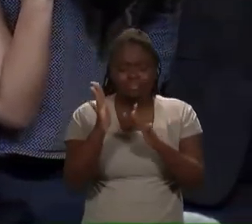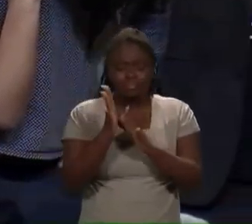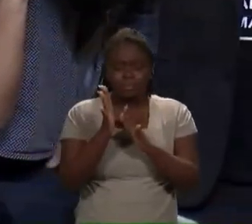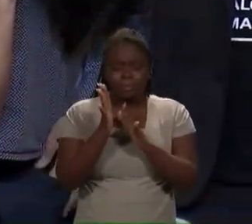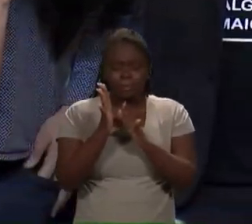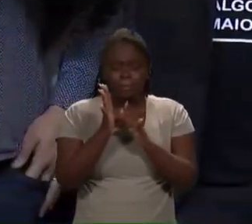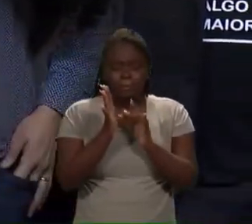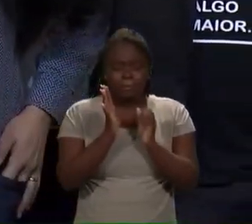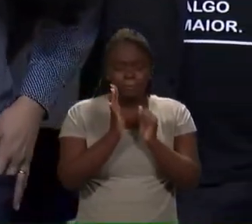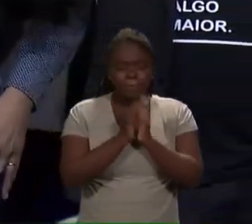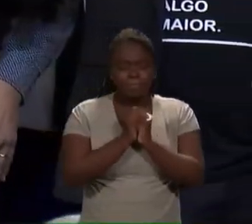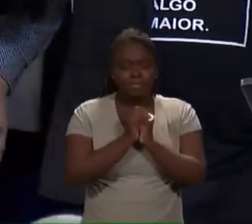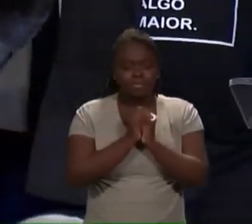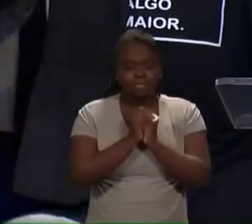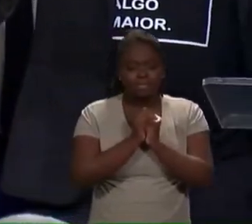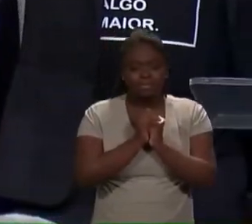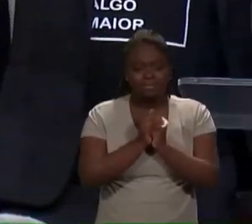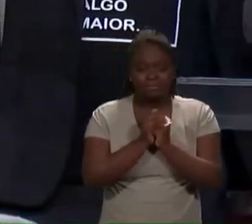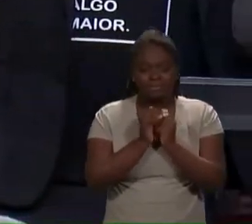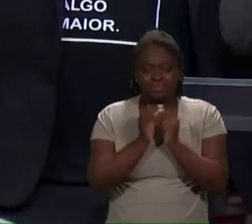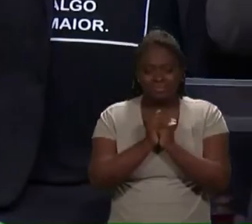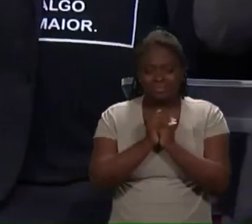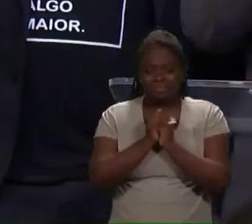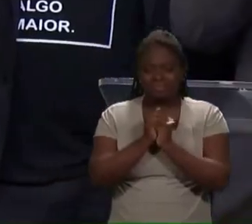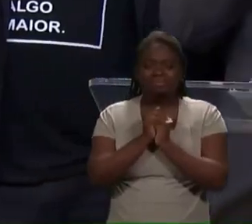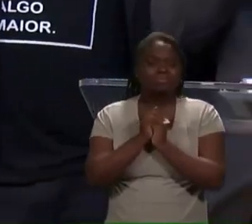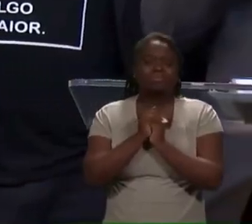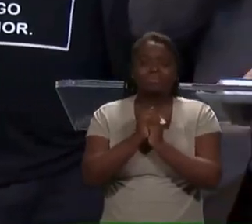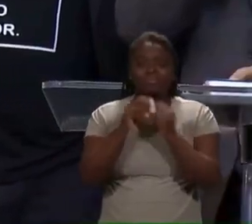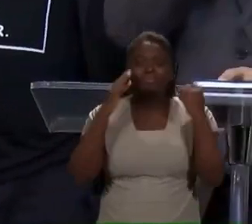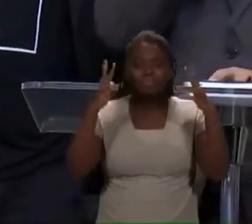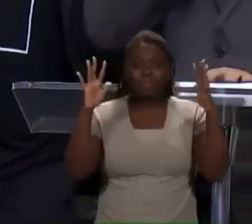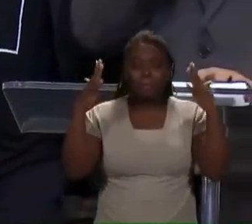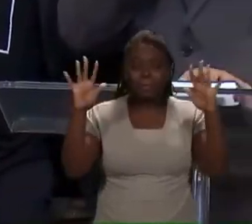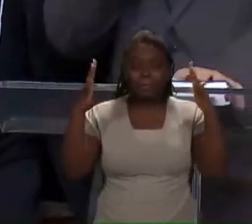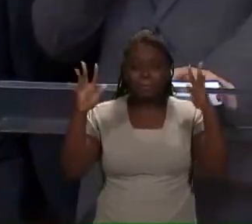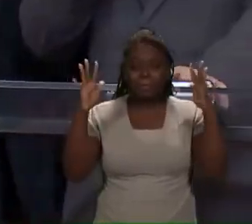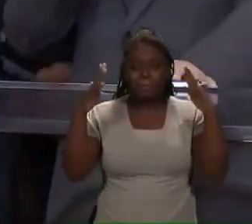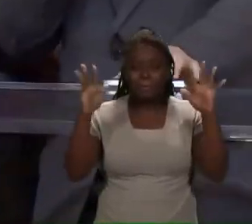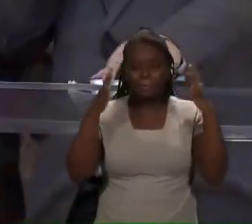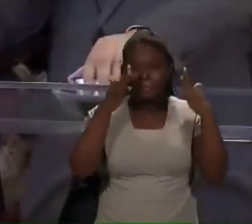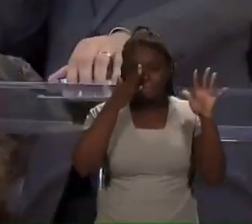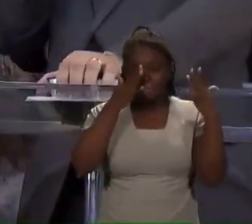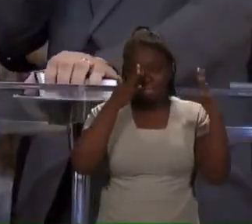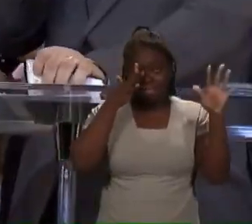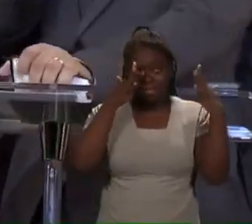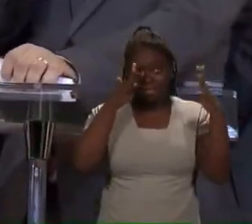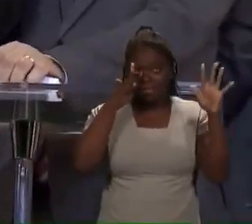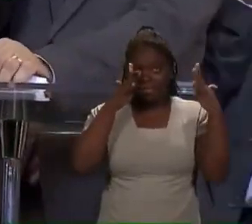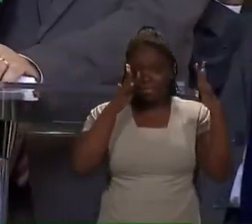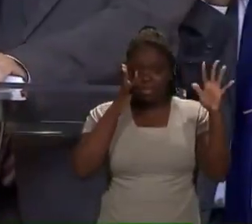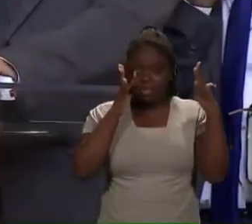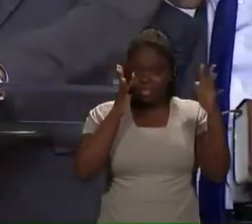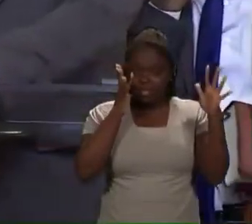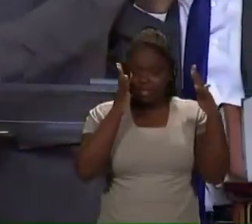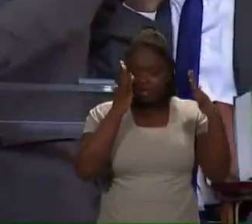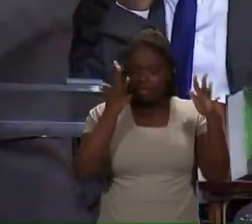Amém. E amém. Aplauda bem forte o nome de Jesus.